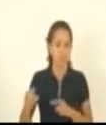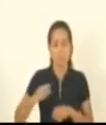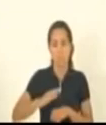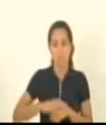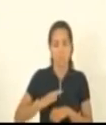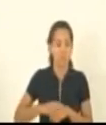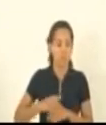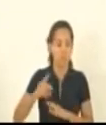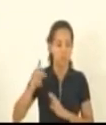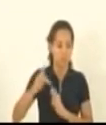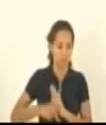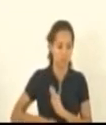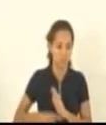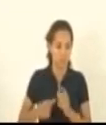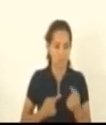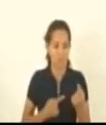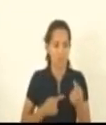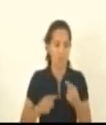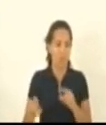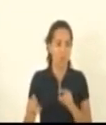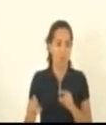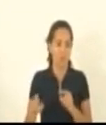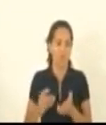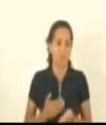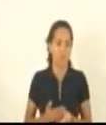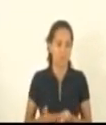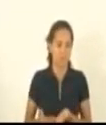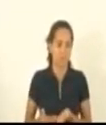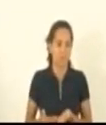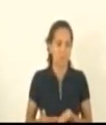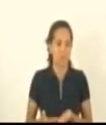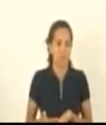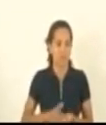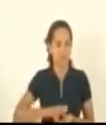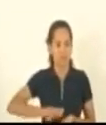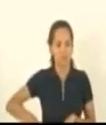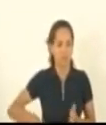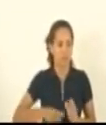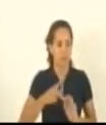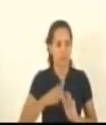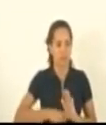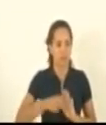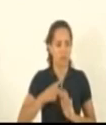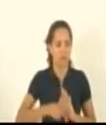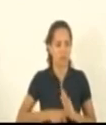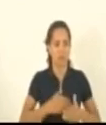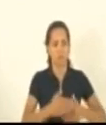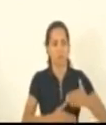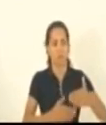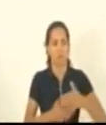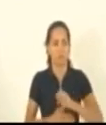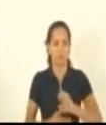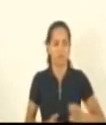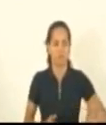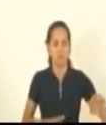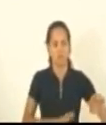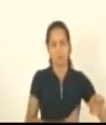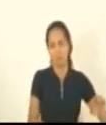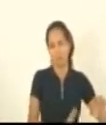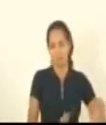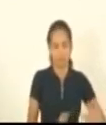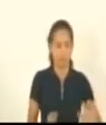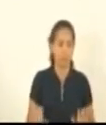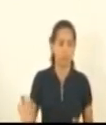contra a liberdade, a livre iniciativa, na verdade, não um projeto progressista de esquerda. Veja bem,